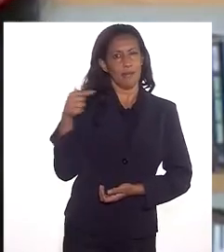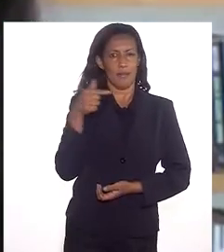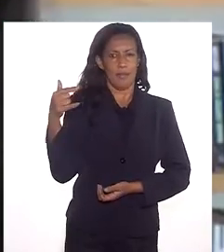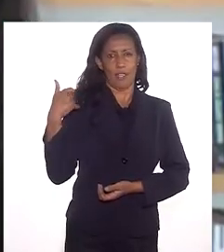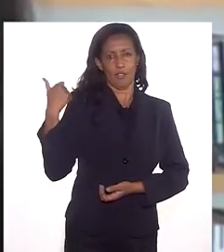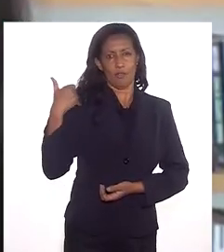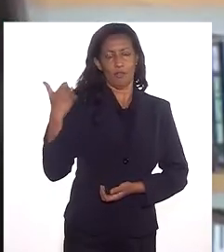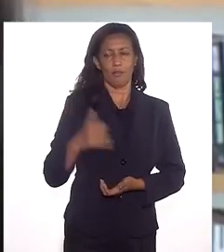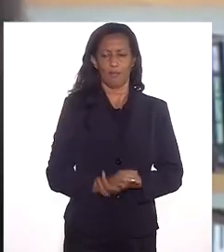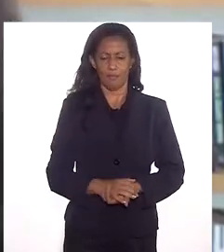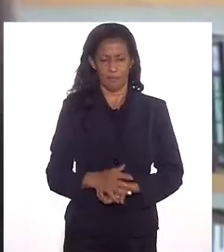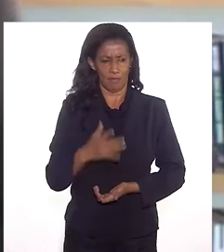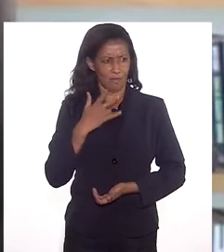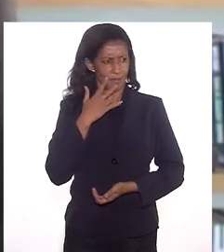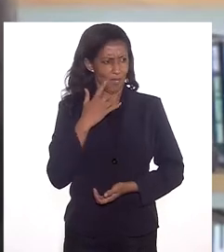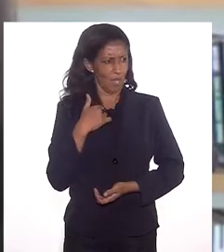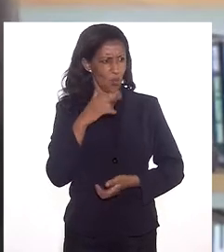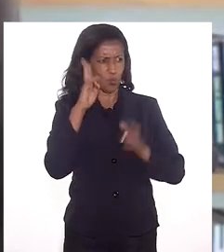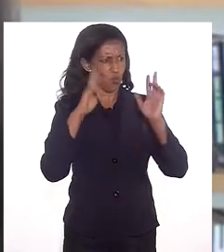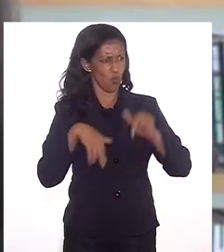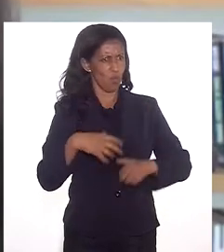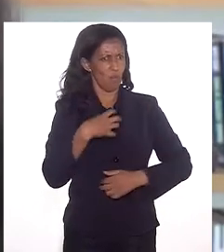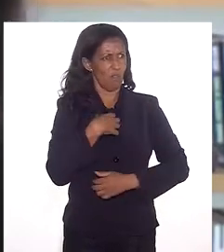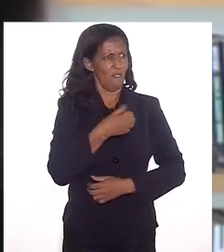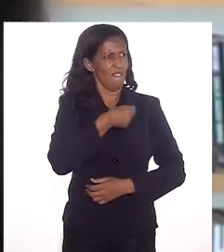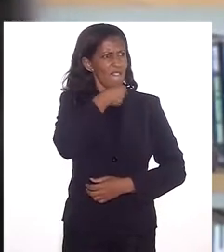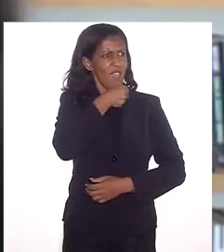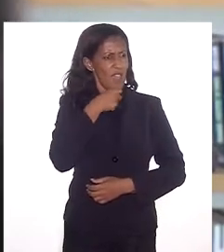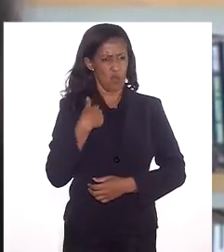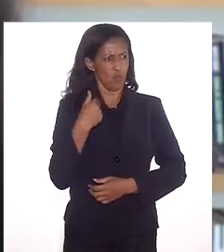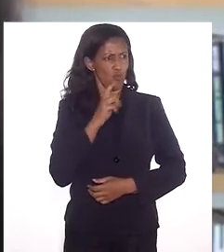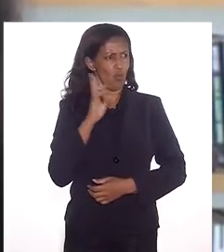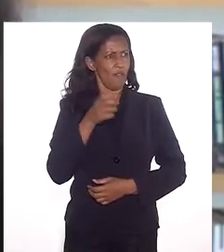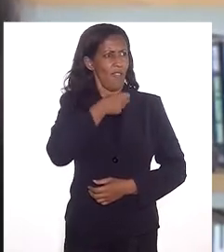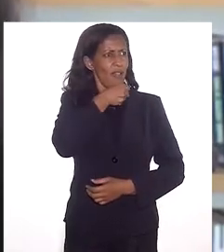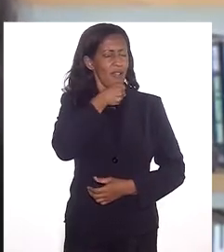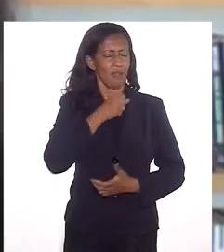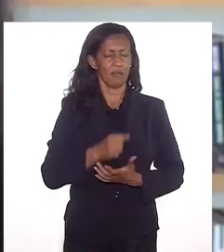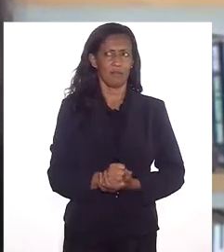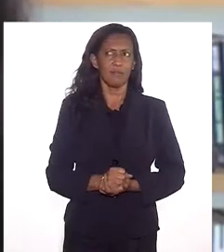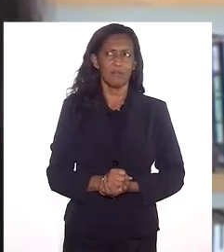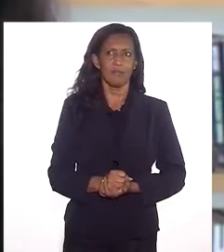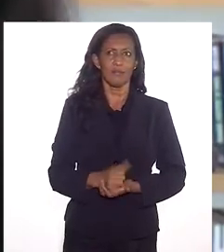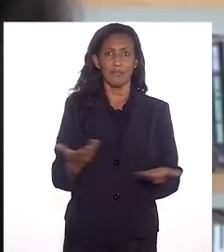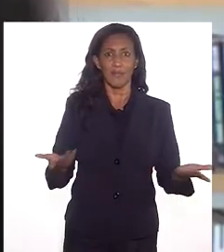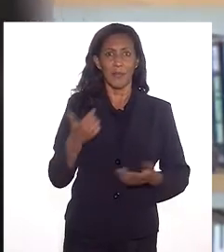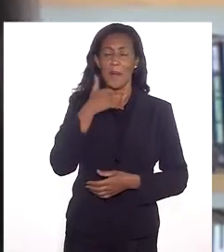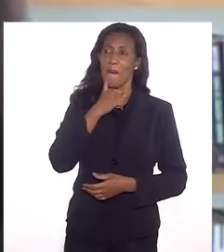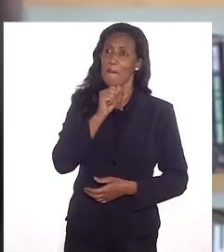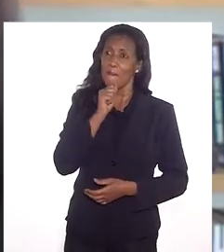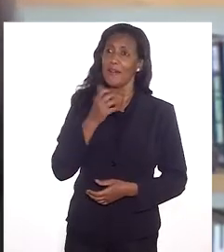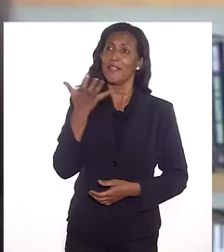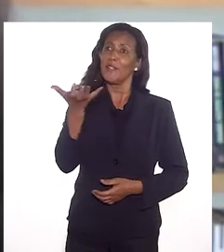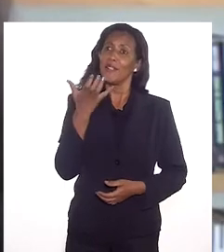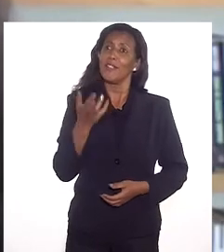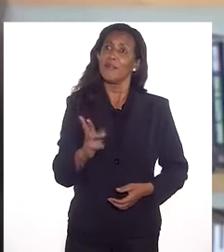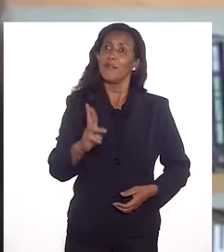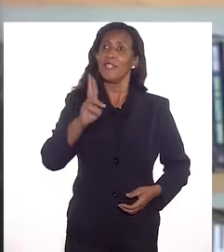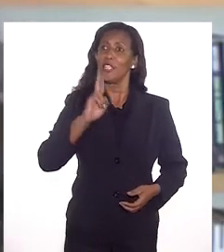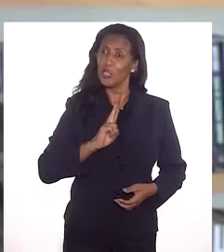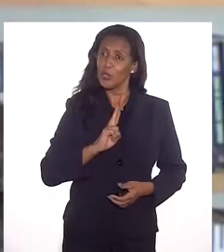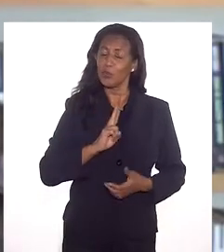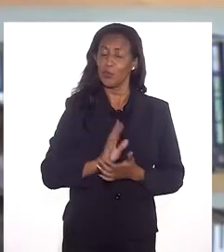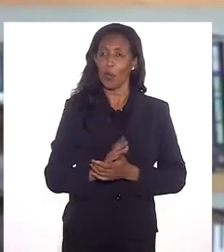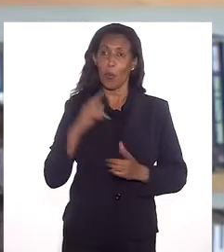anos, e ela falou para mim, eu nunca me senti velha porque eu não sou velha. E aí eu falei, mãe, eu queria que você me